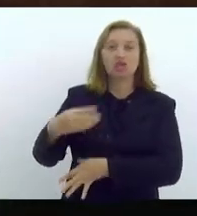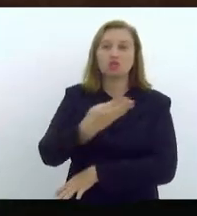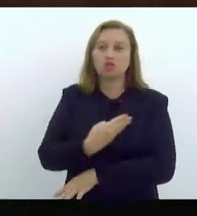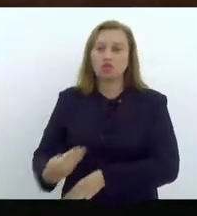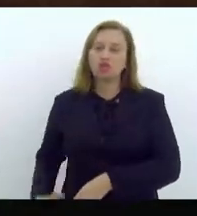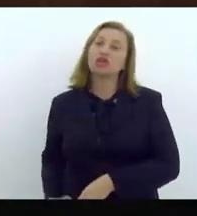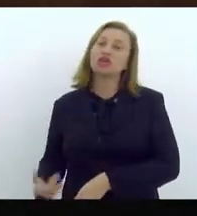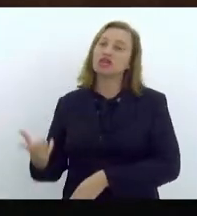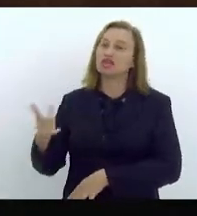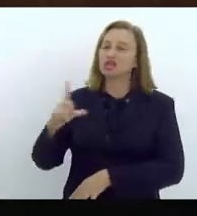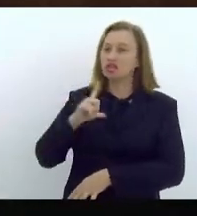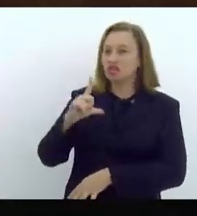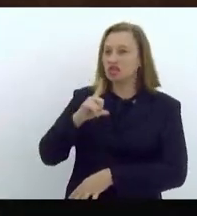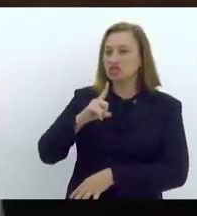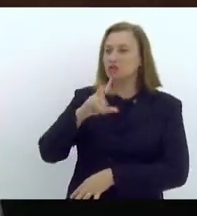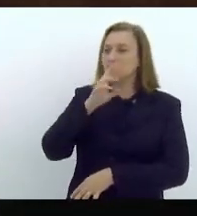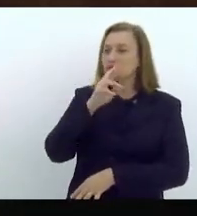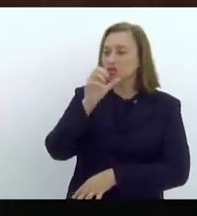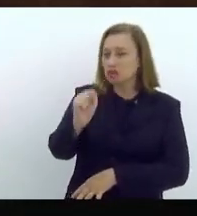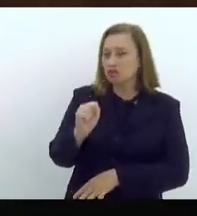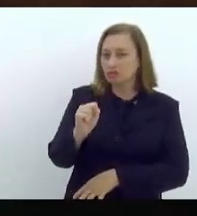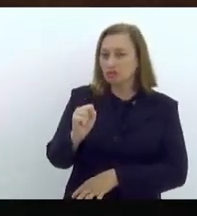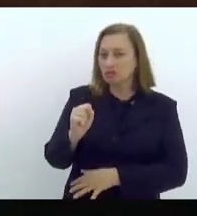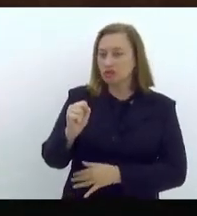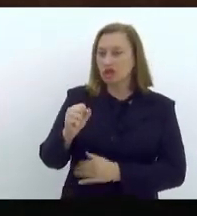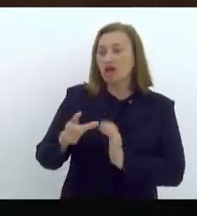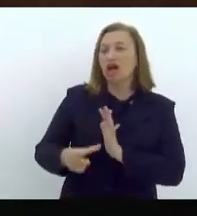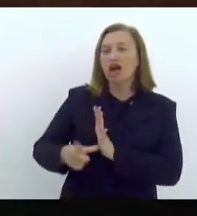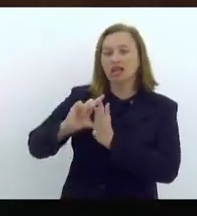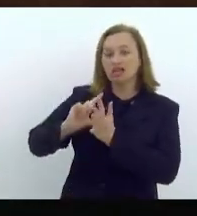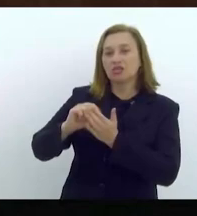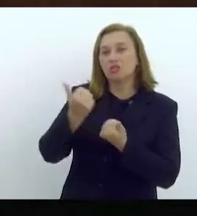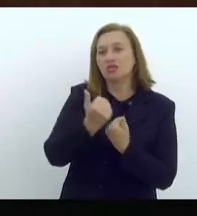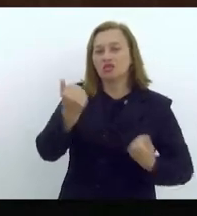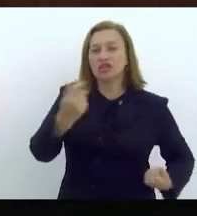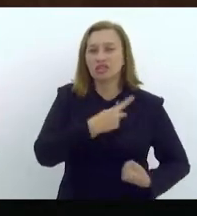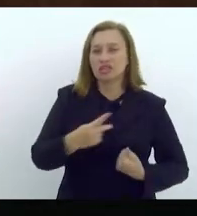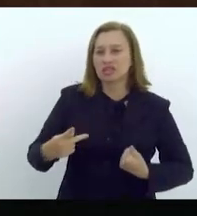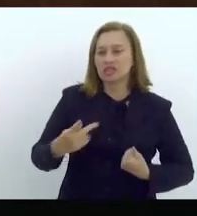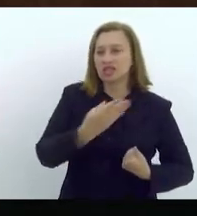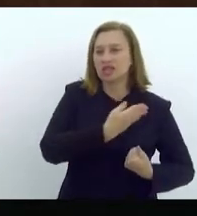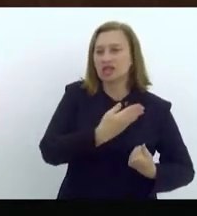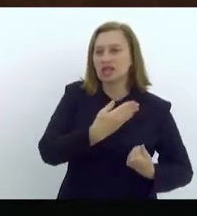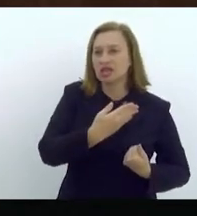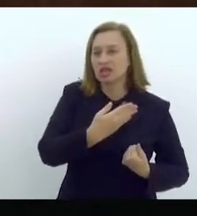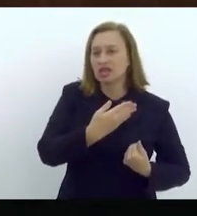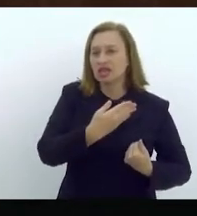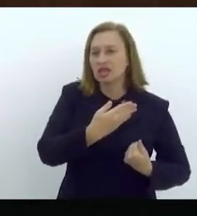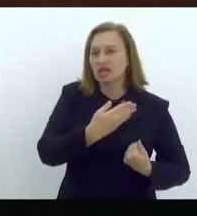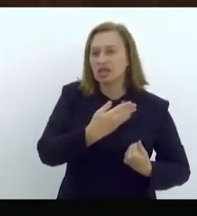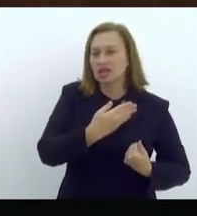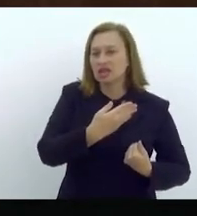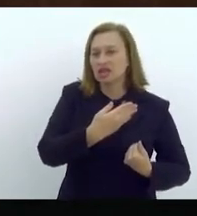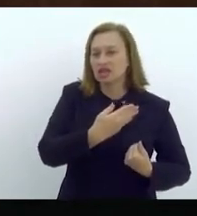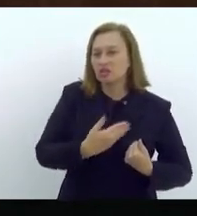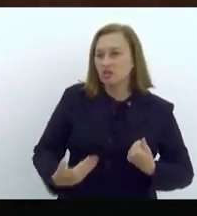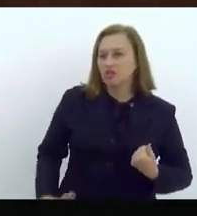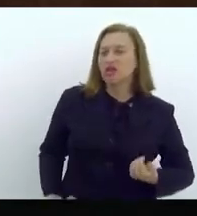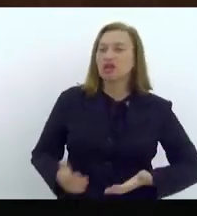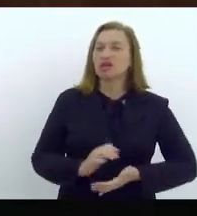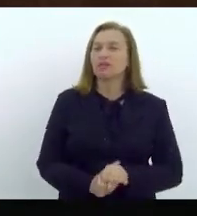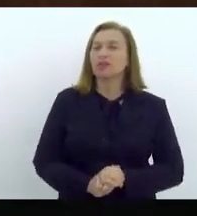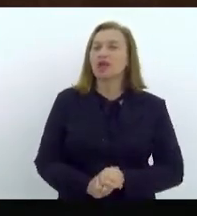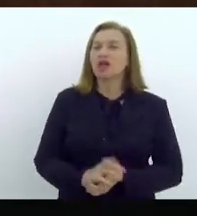querido amigo deputado Rodrigo Amorim, dizer que o senhor é mais do que merecedor na questão